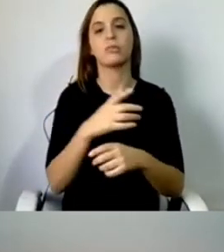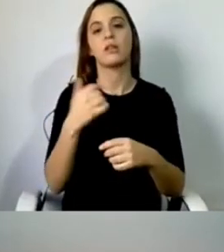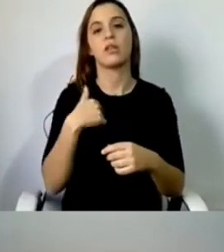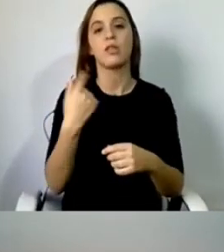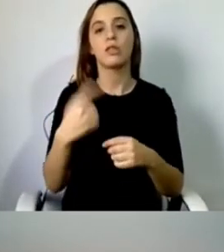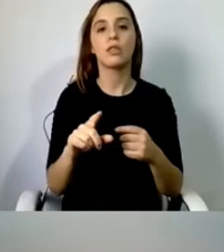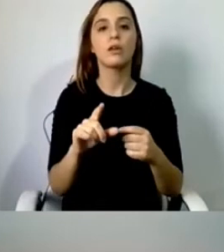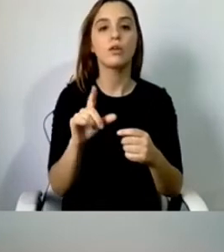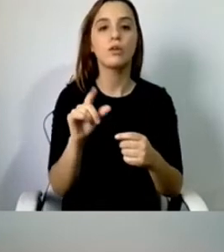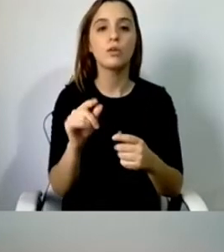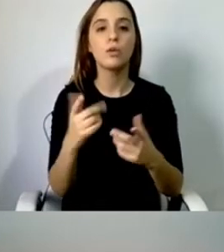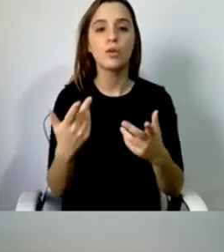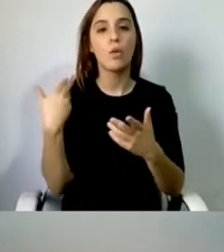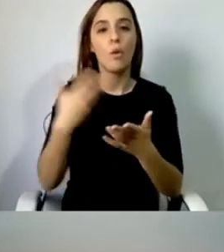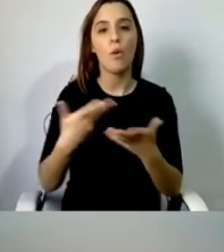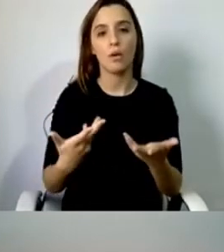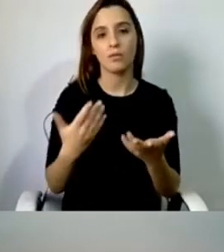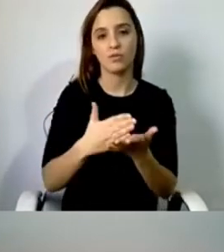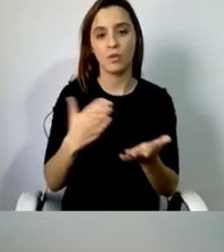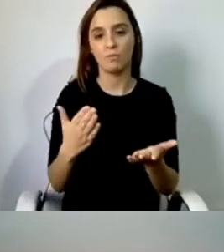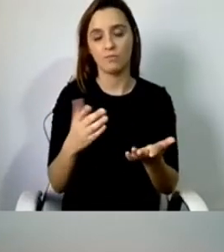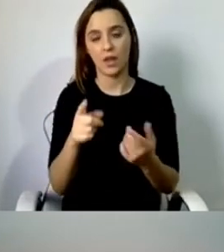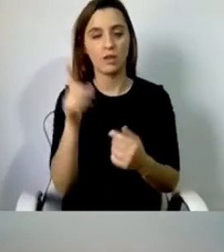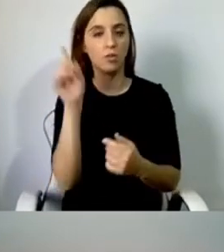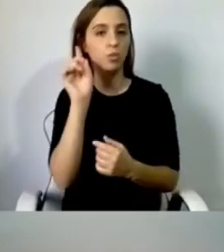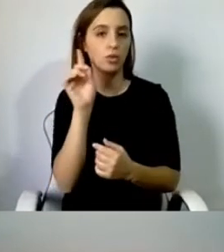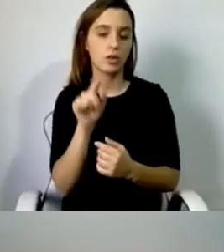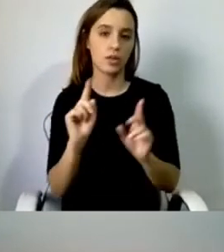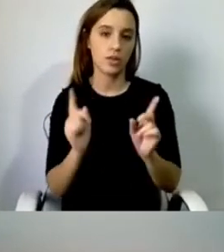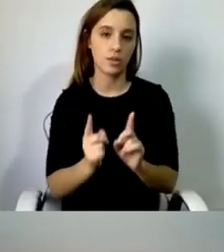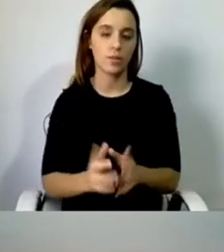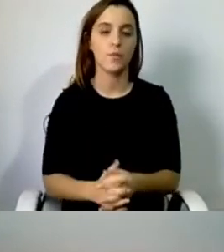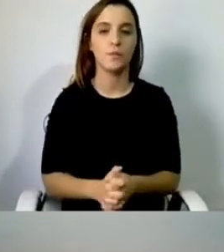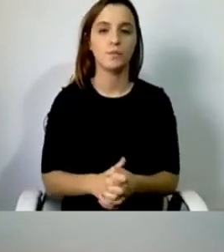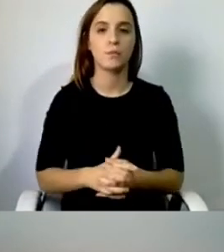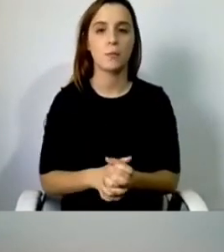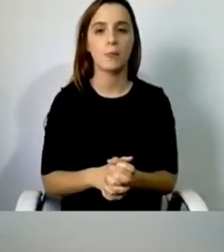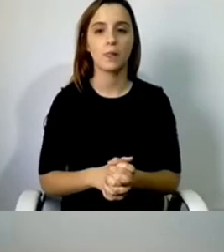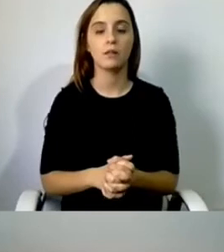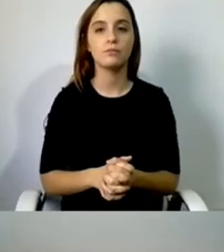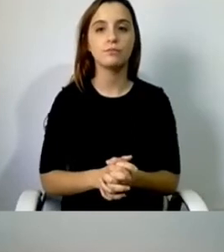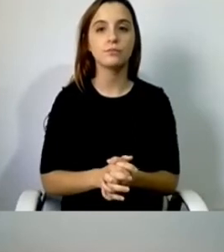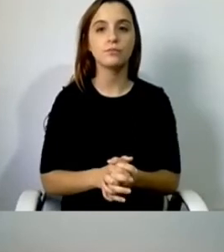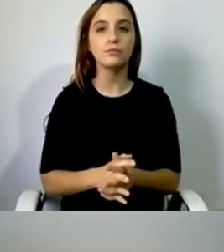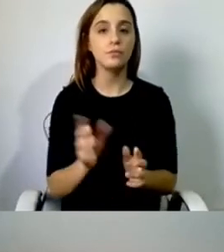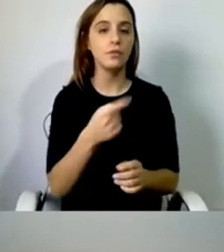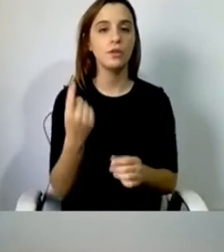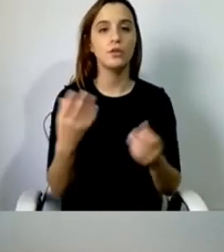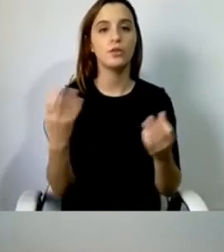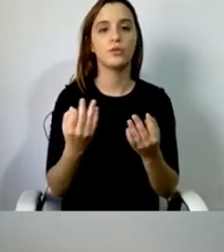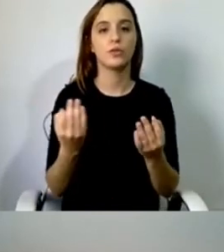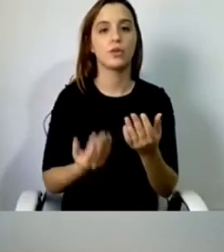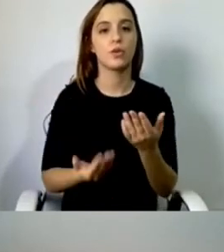portanto, para já acho que é aquilo que importa mais assumidamente. Nós fizemos uma breve comparação,